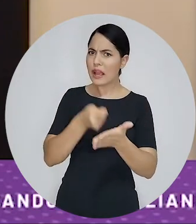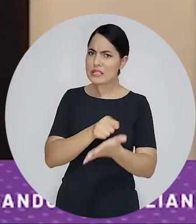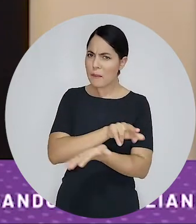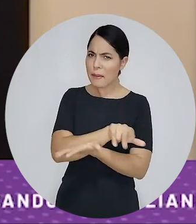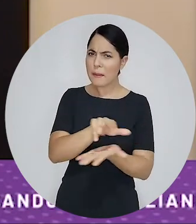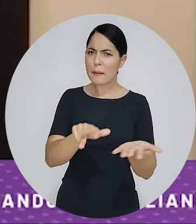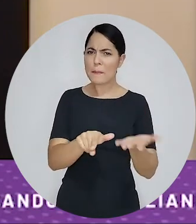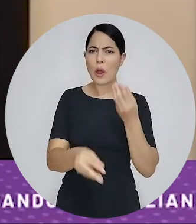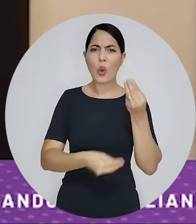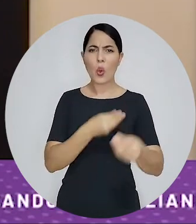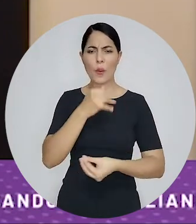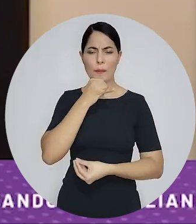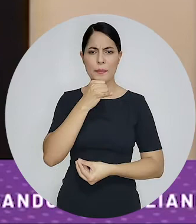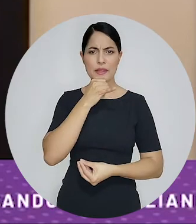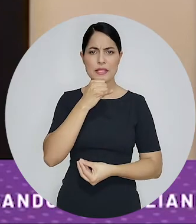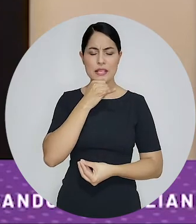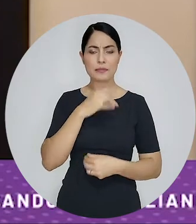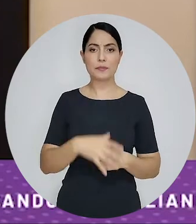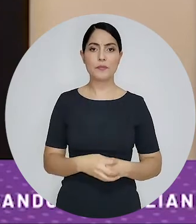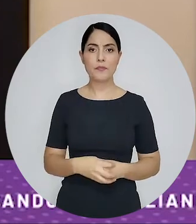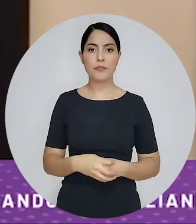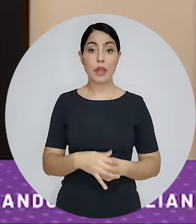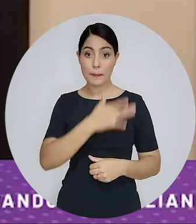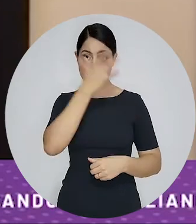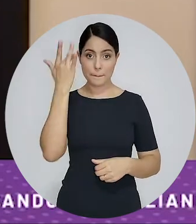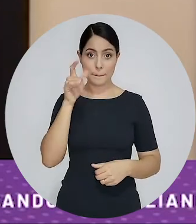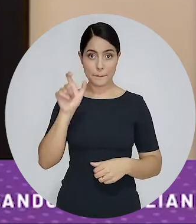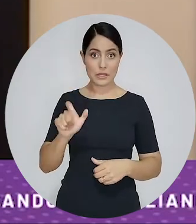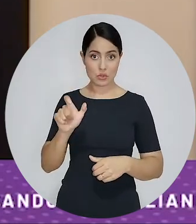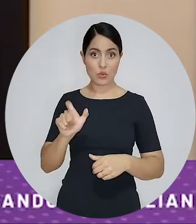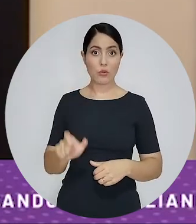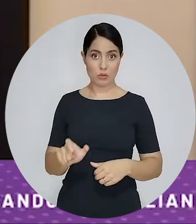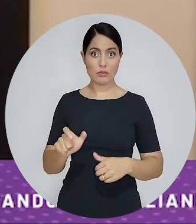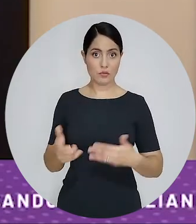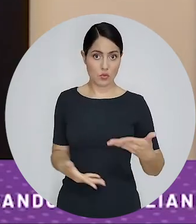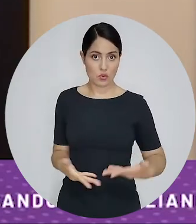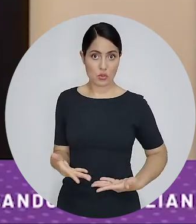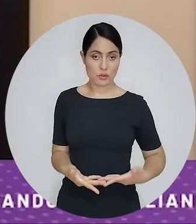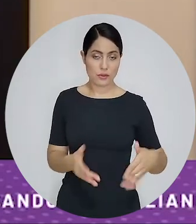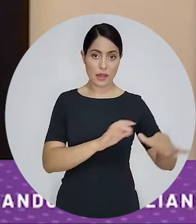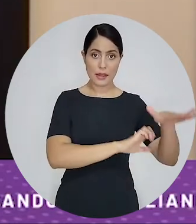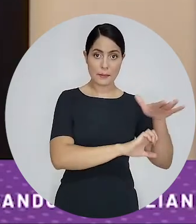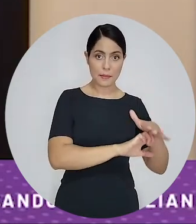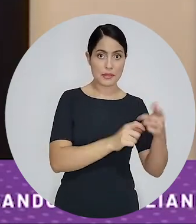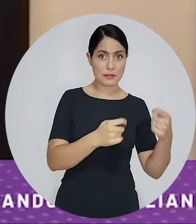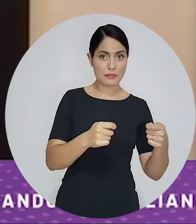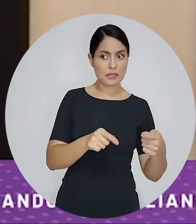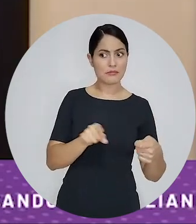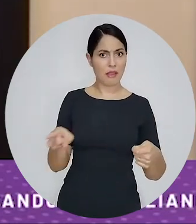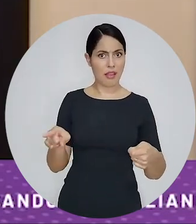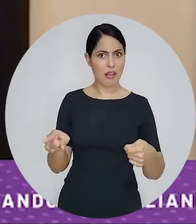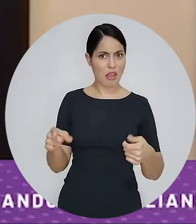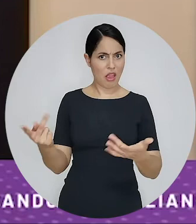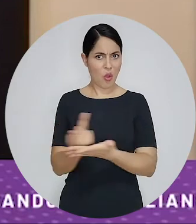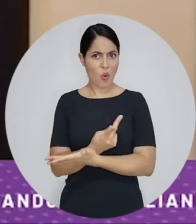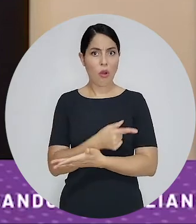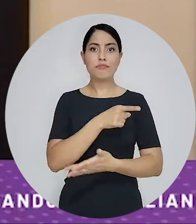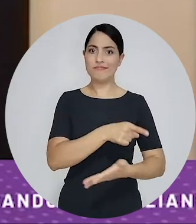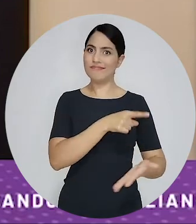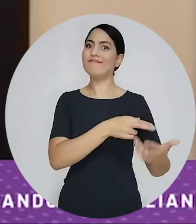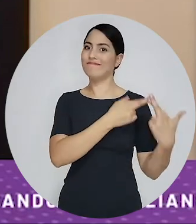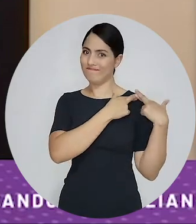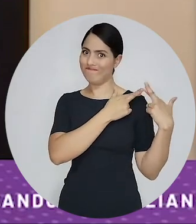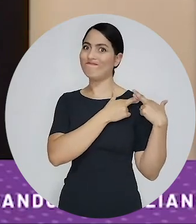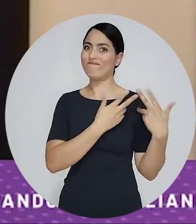objetiva da empresa por atos que os seus funcionários ou representantes fazem e multas que chegam a 20